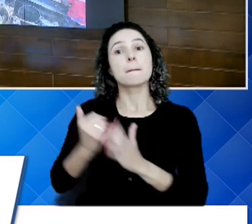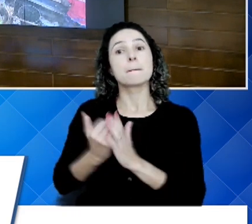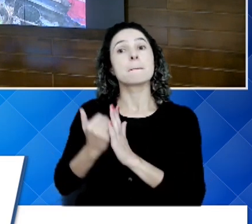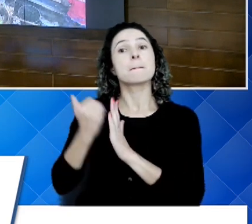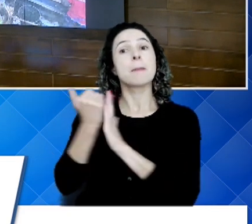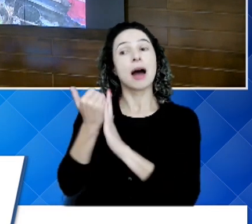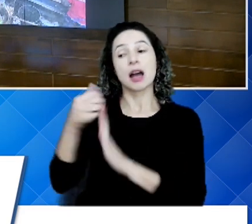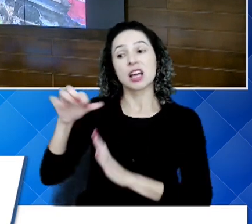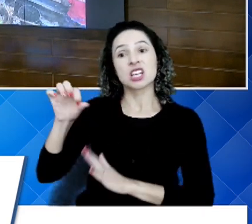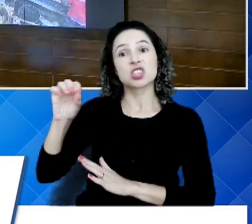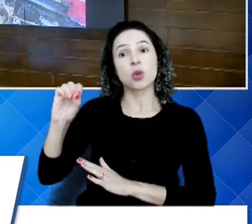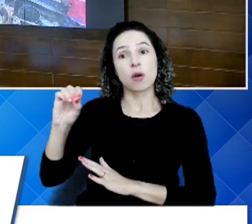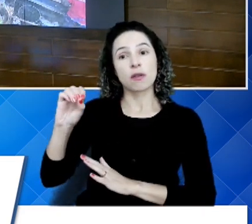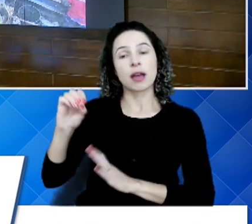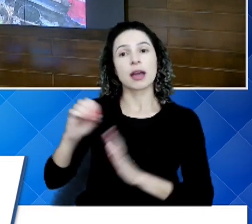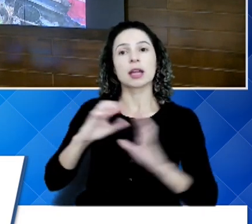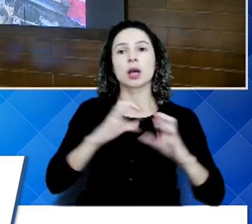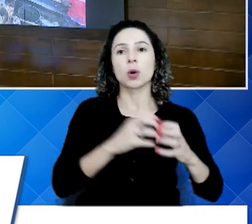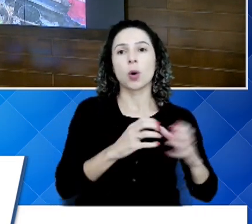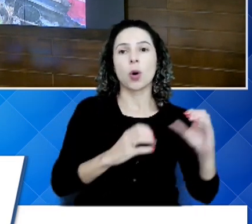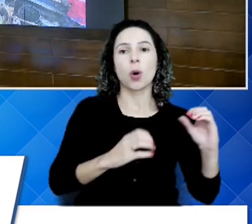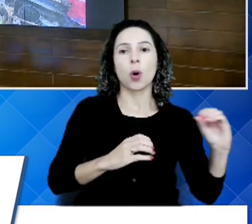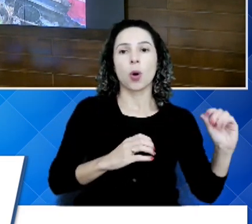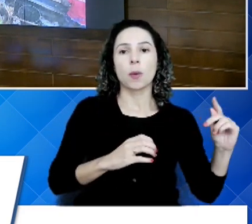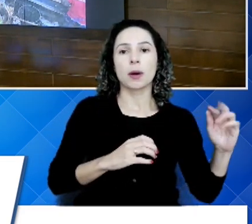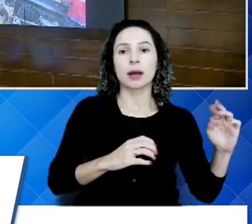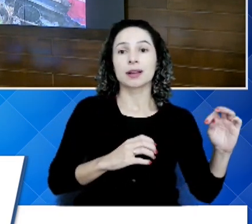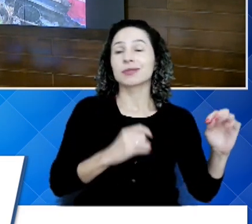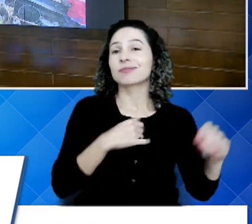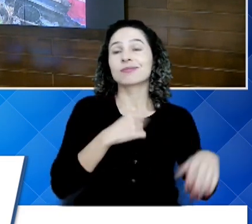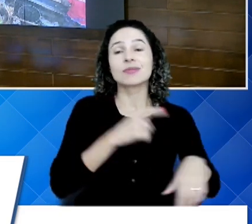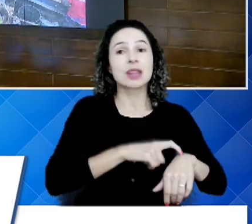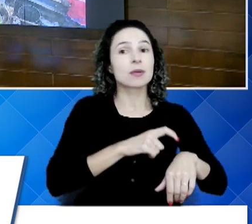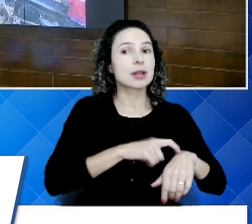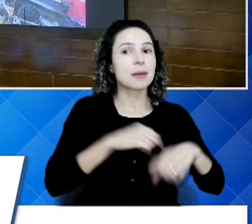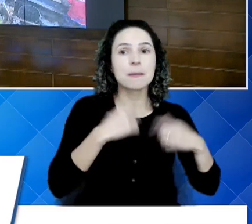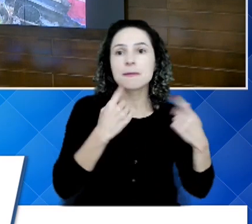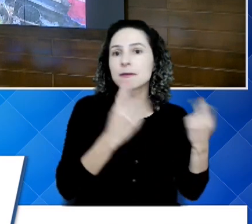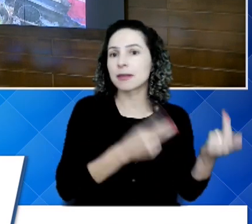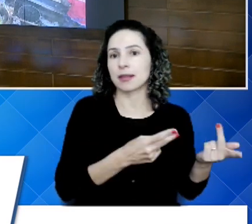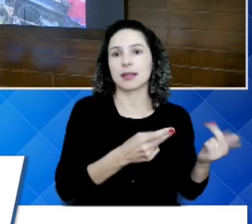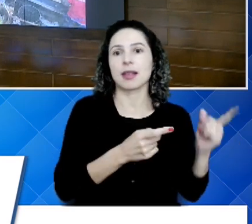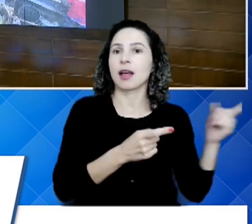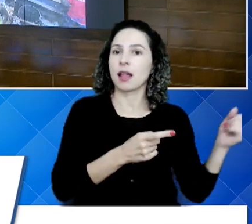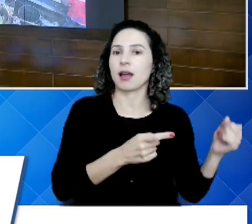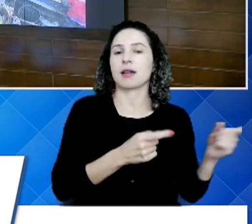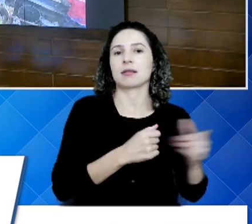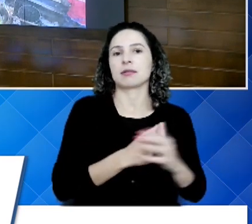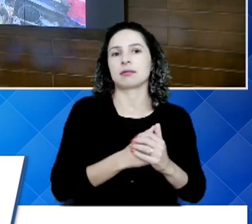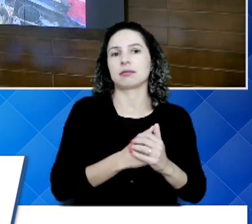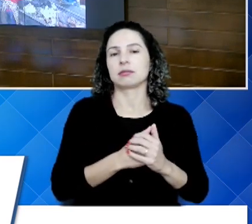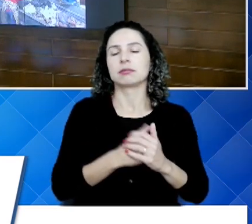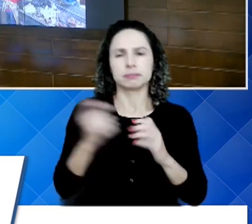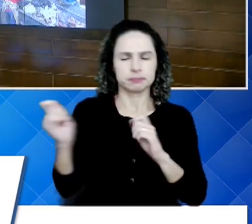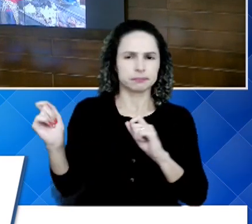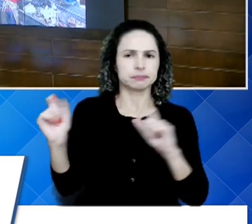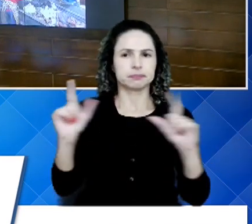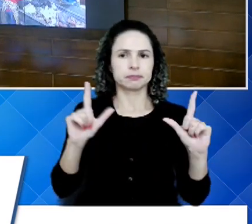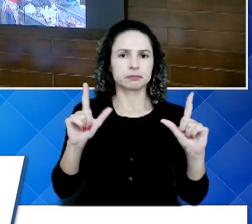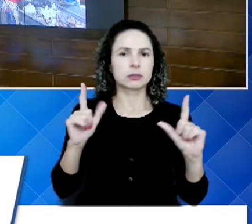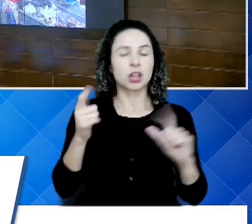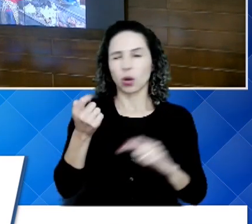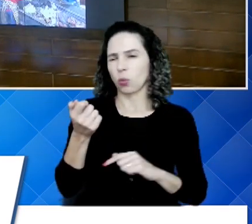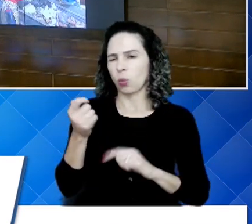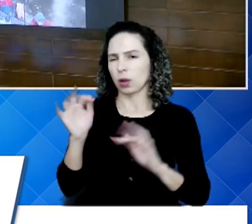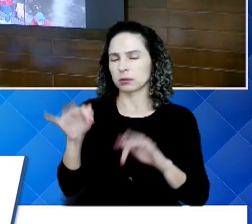tem na cooperativa, que não deu tempo da gente visitar lá. Então, vamos passando. Pode ir passando. Já vou concluir,